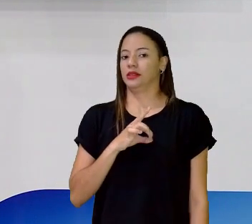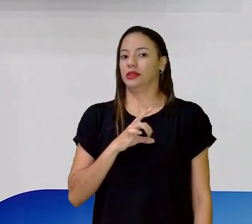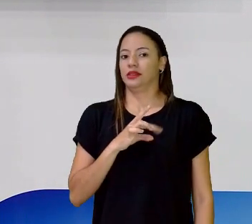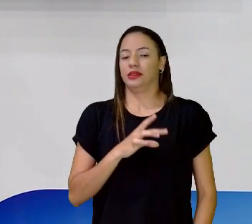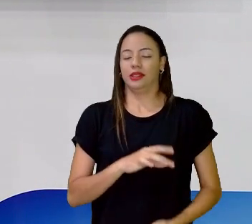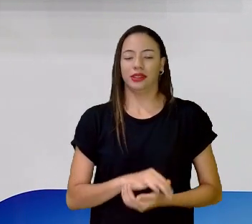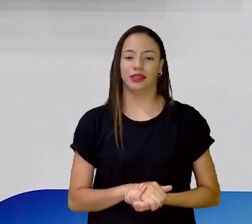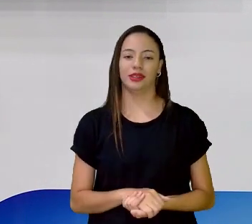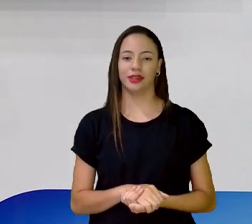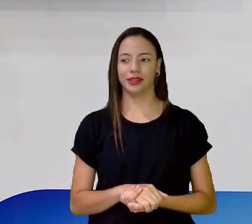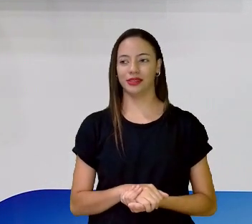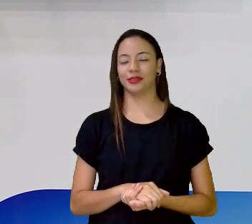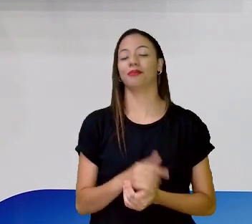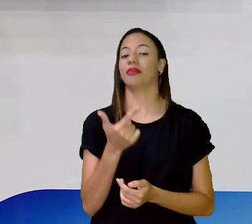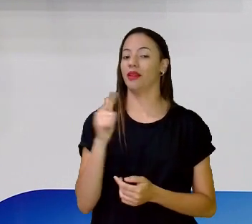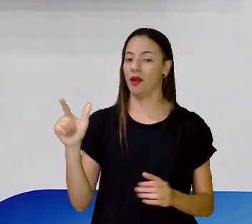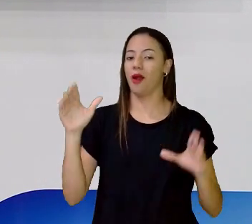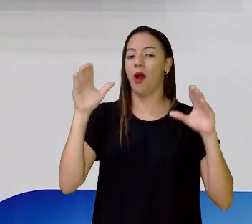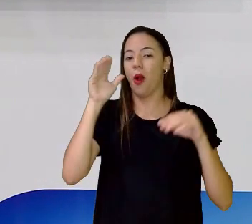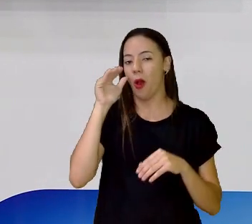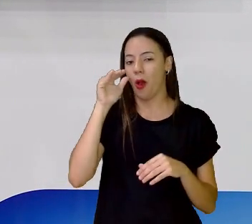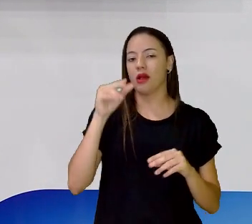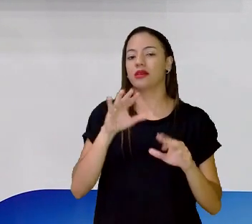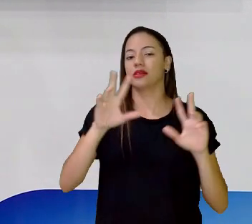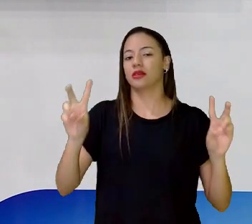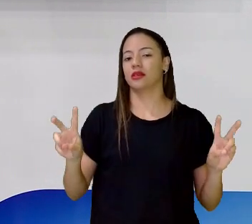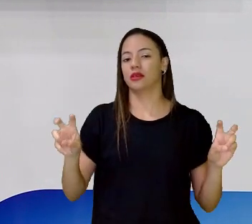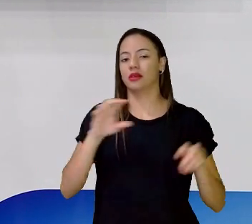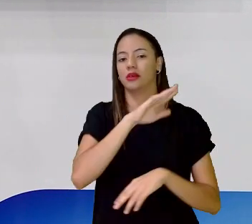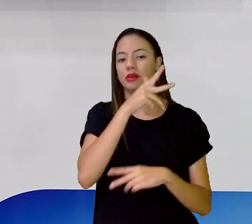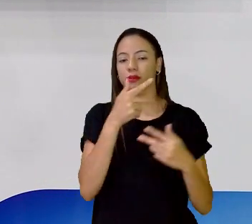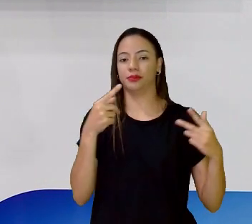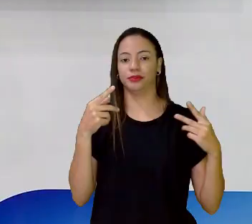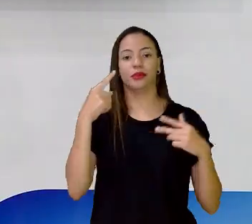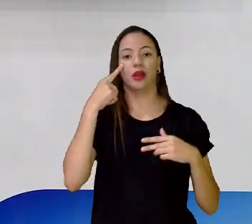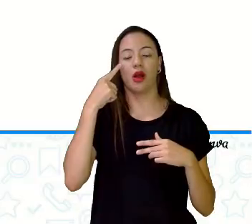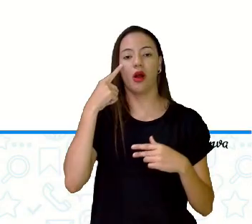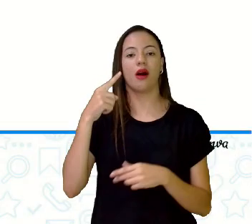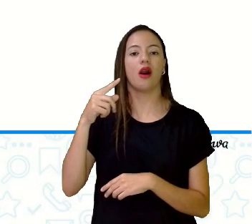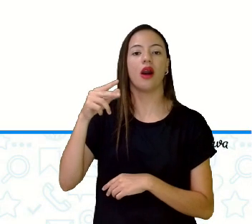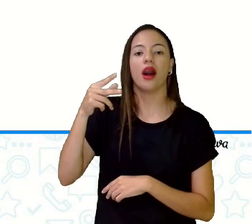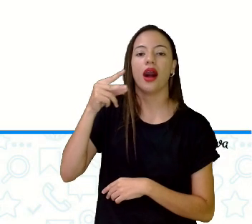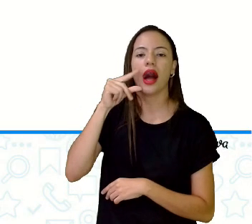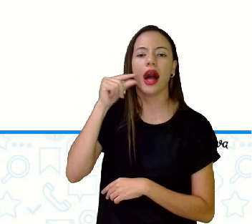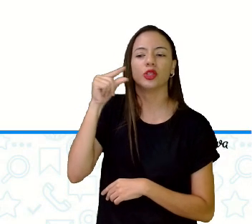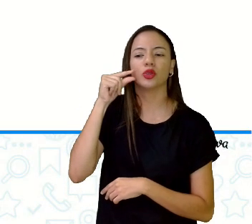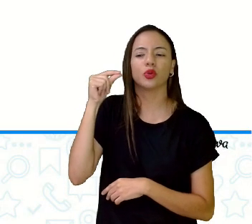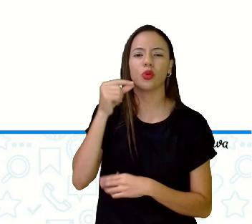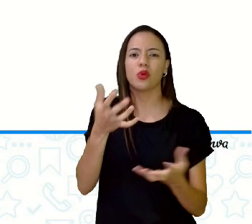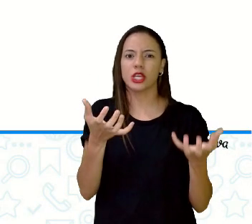Ó, outra curiosidade sobre os animais. Se você quer se livrar do rato, faça cócega nele. Que horror!